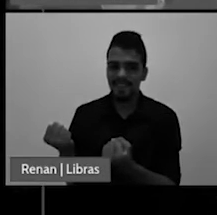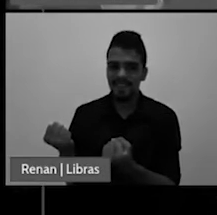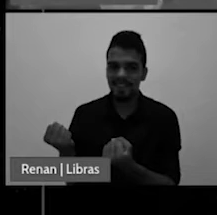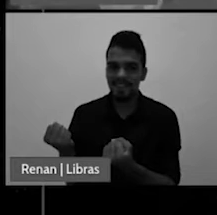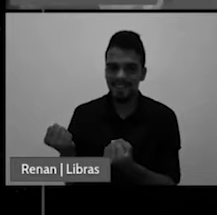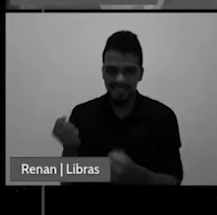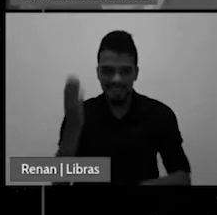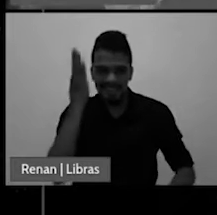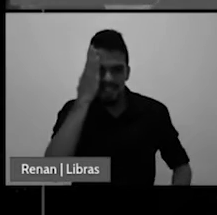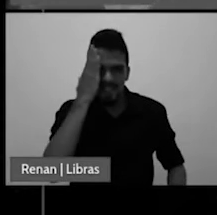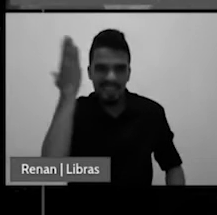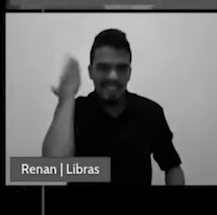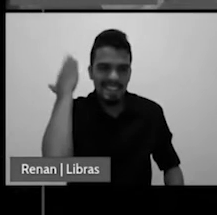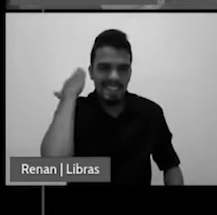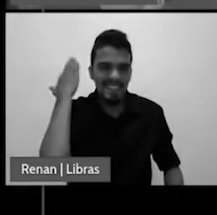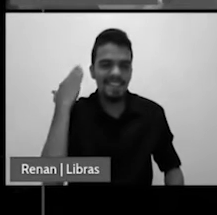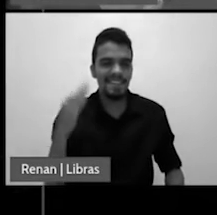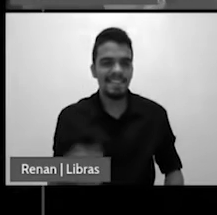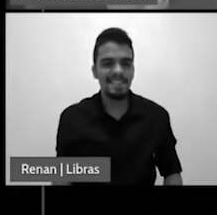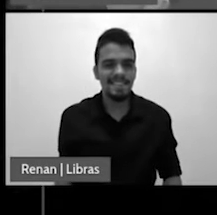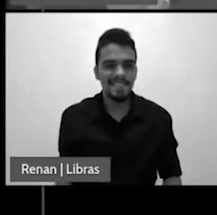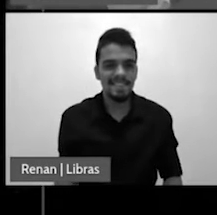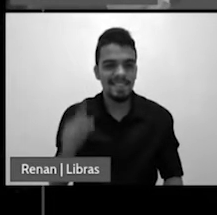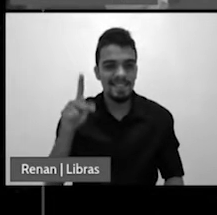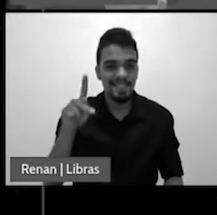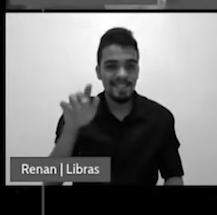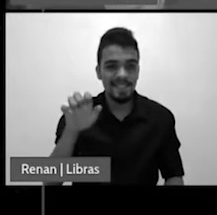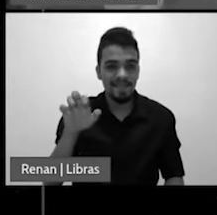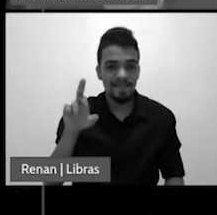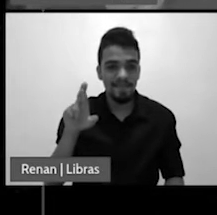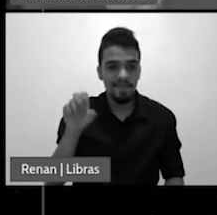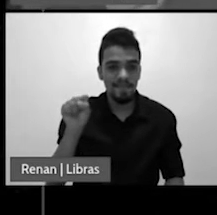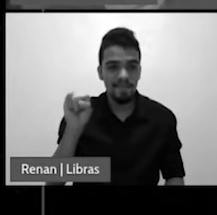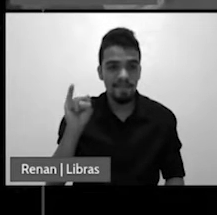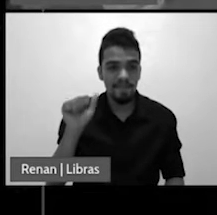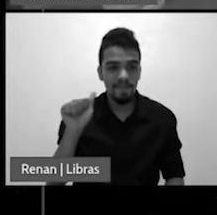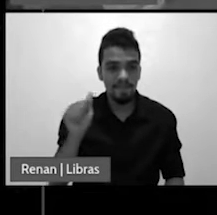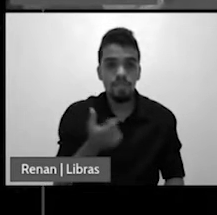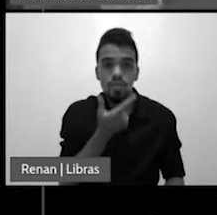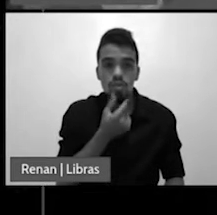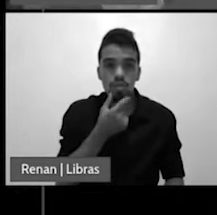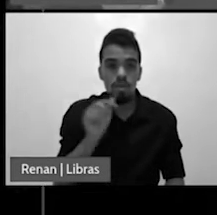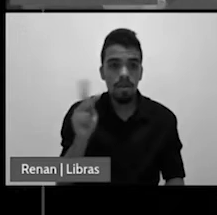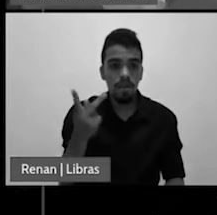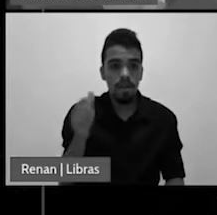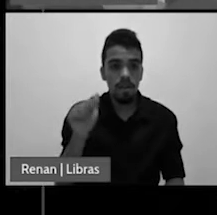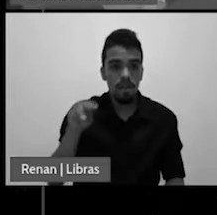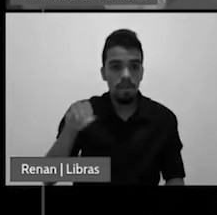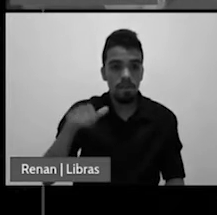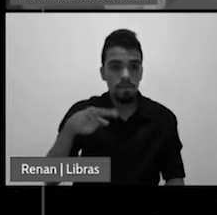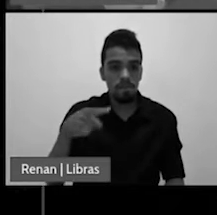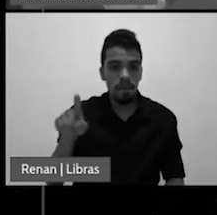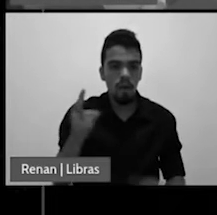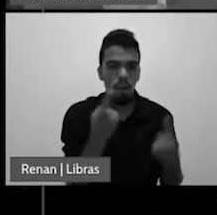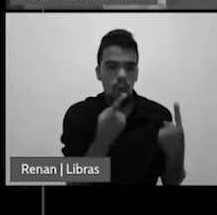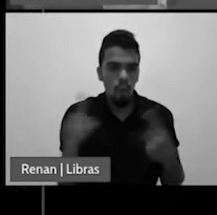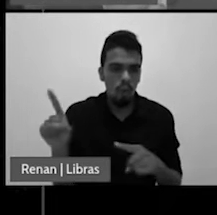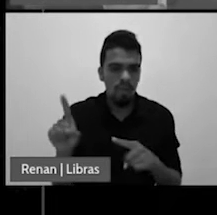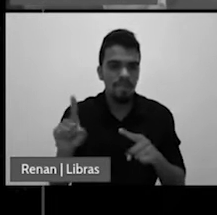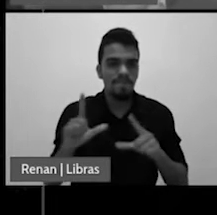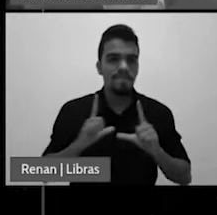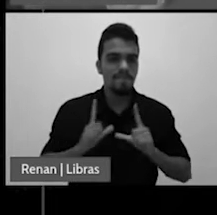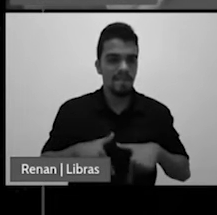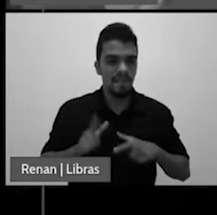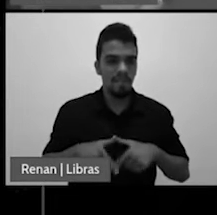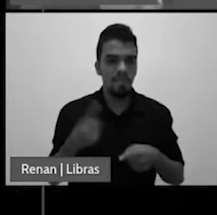Pérsia nesse contexto. Será que Amã estava contra os judeus porque os judeus não matavam? De forma alguma. Porque essas eram leis